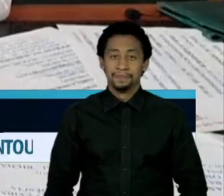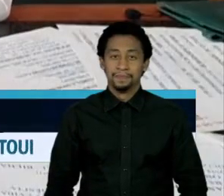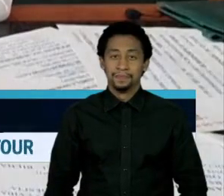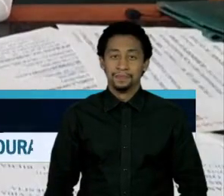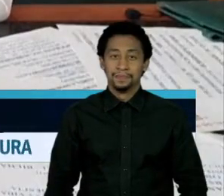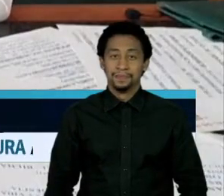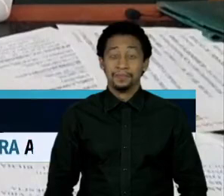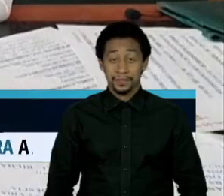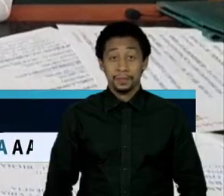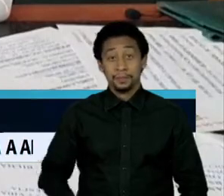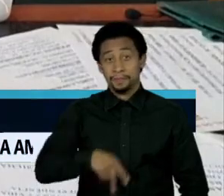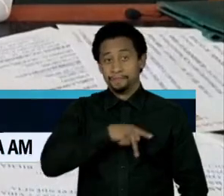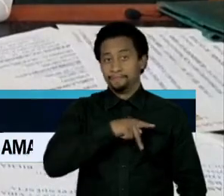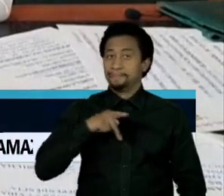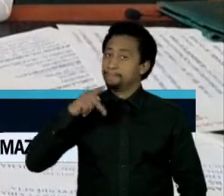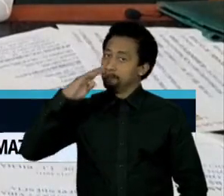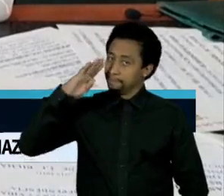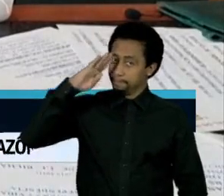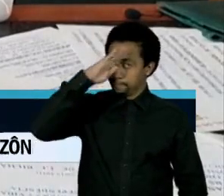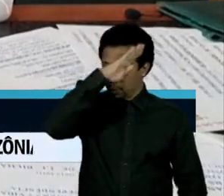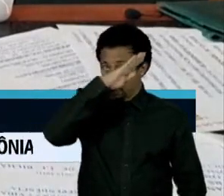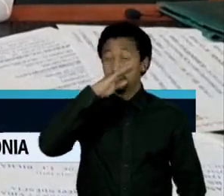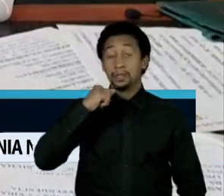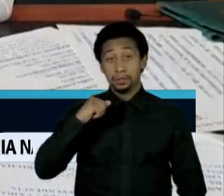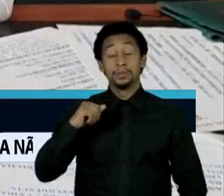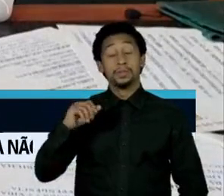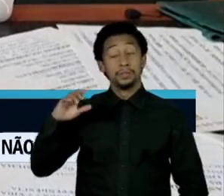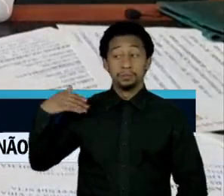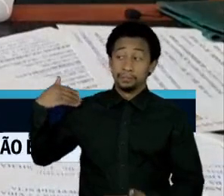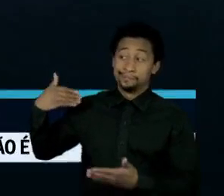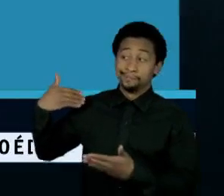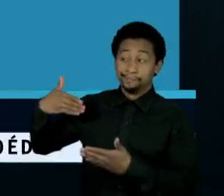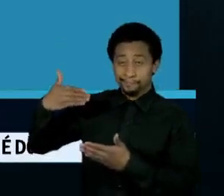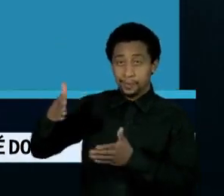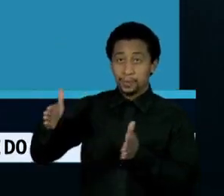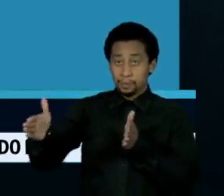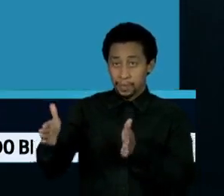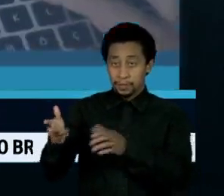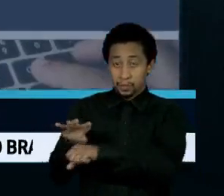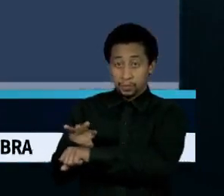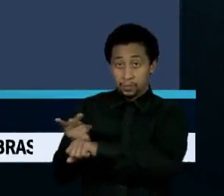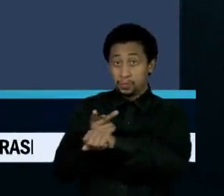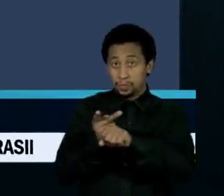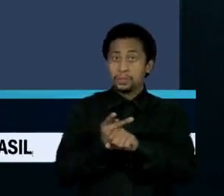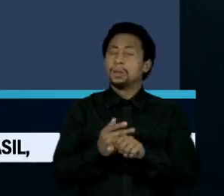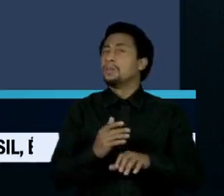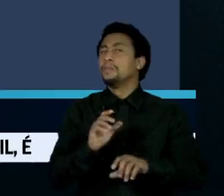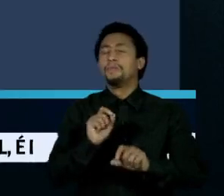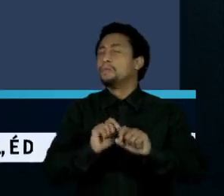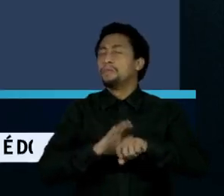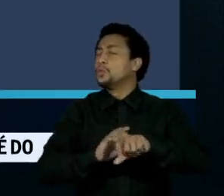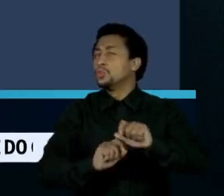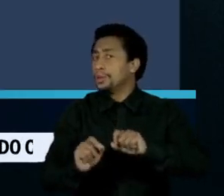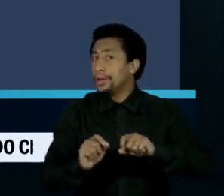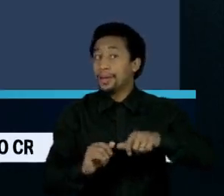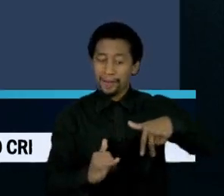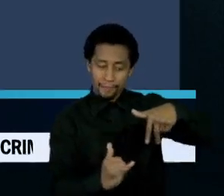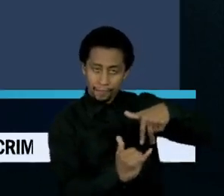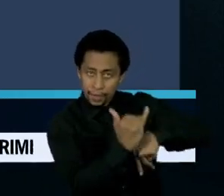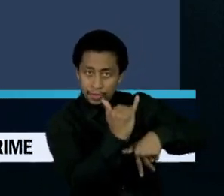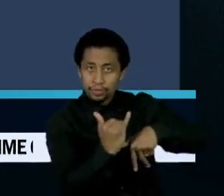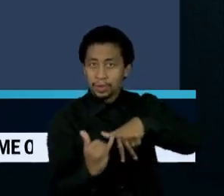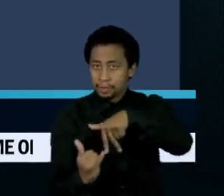O presidente Jair Bolsonaro, que durante todos os dias de buscas, culpou as vítimas, se limitou a postar uma